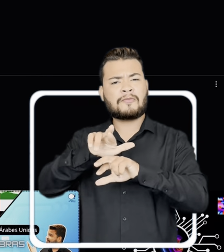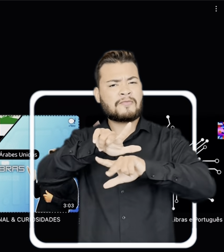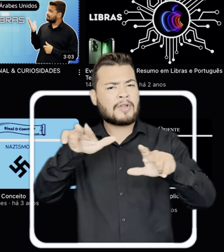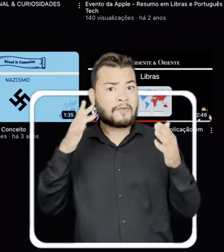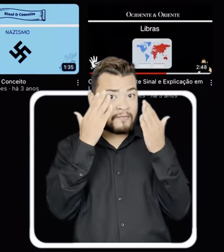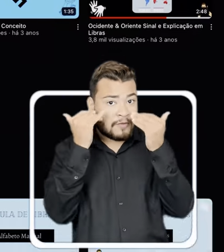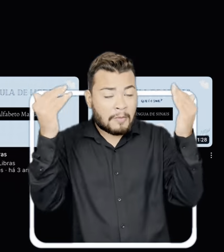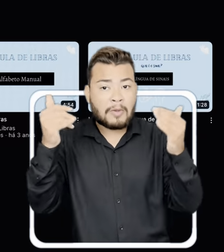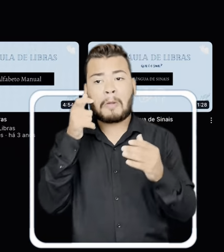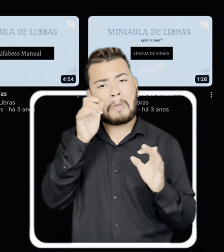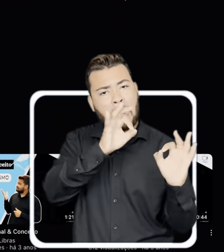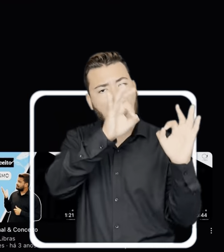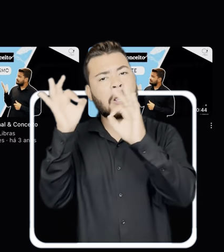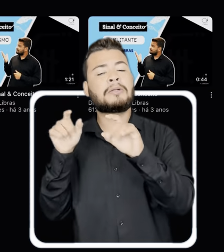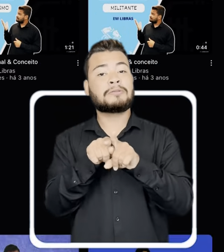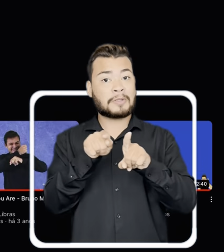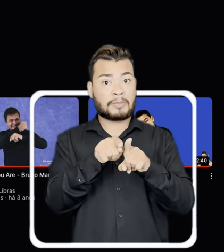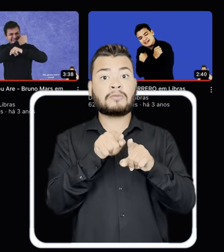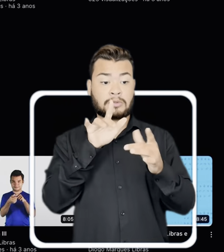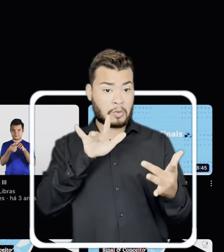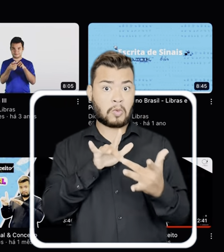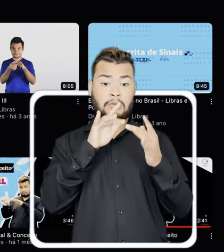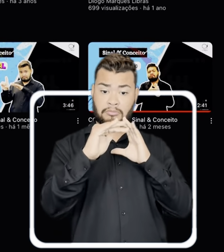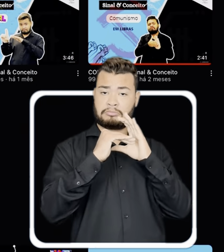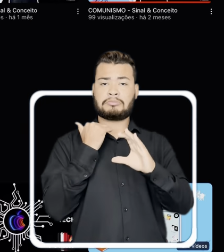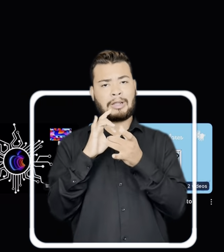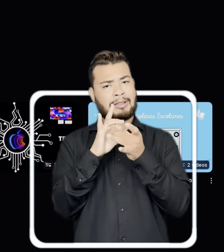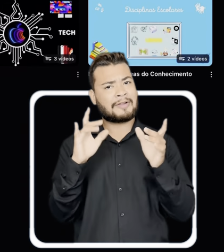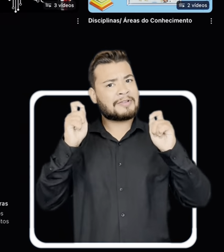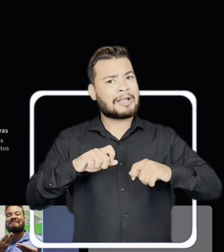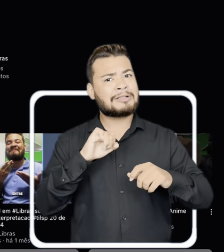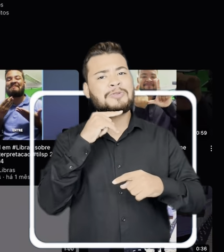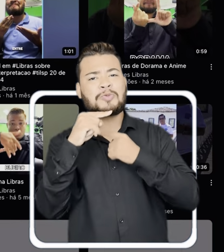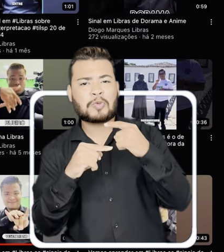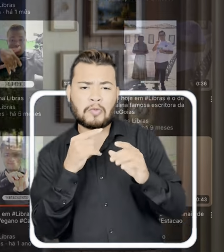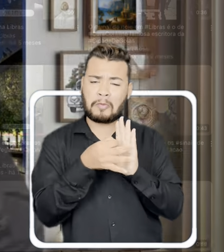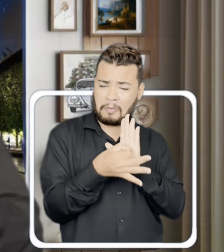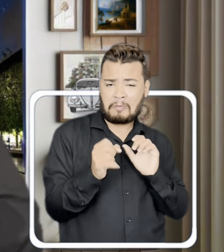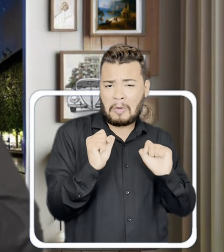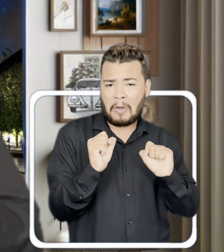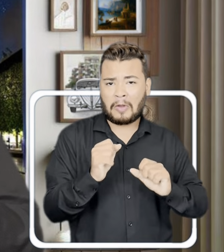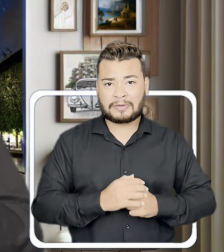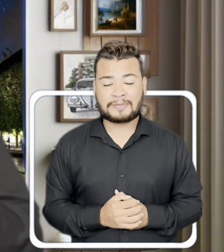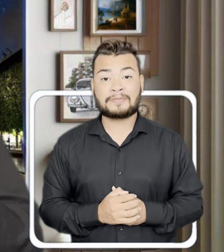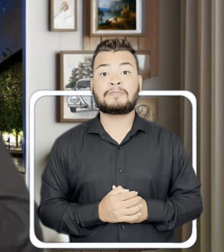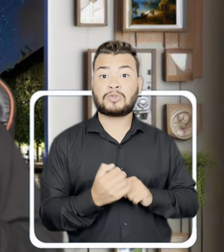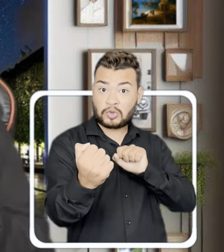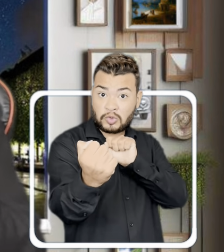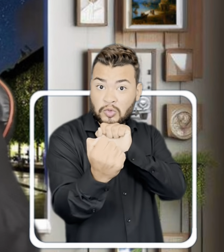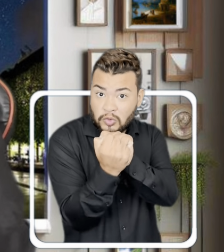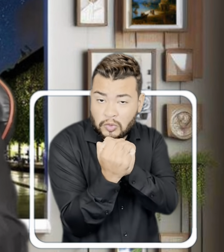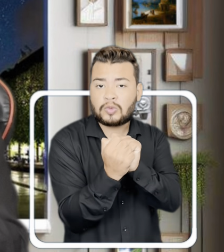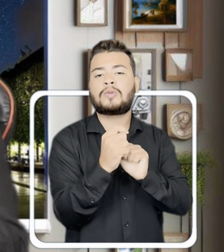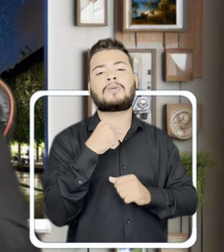explore os vídeos populares e sinta-se à vontade para entrar em contato comigo para qualquer dúvida ou sugestão.